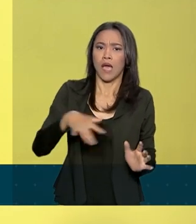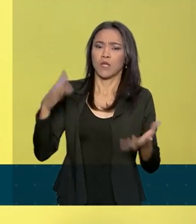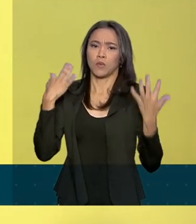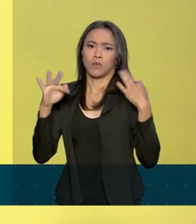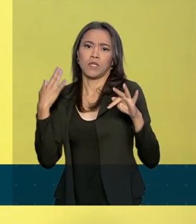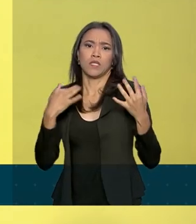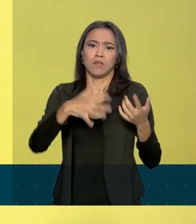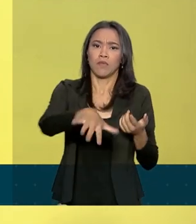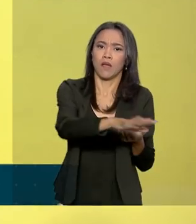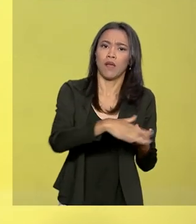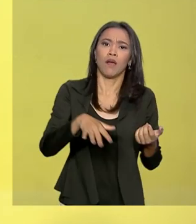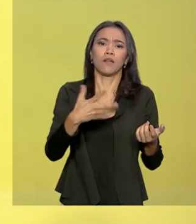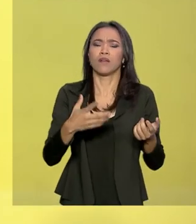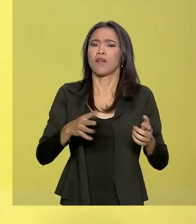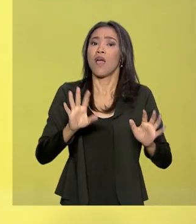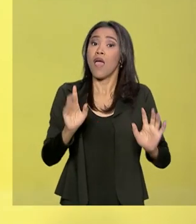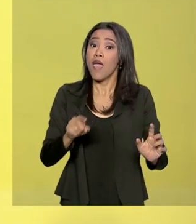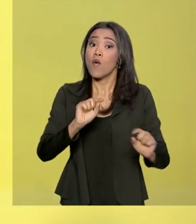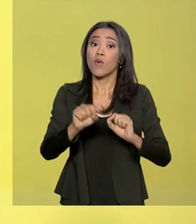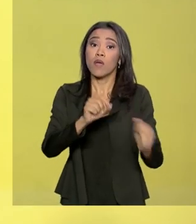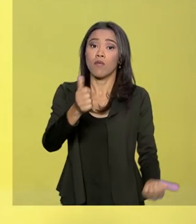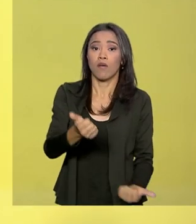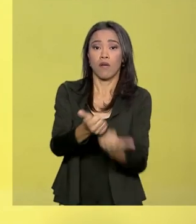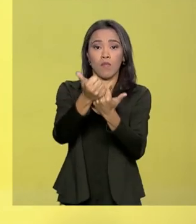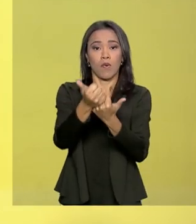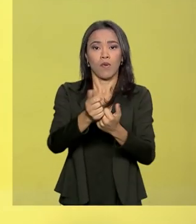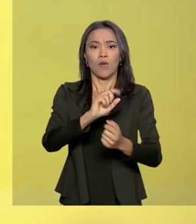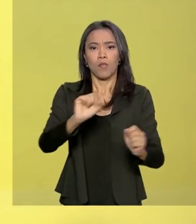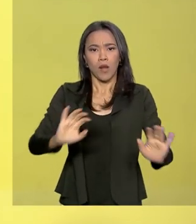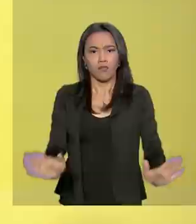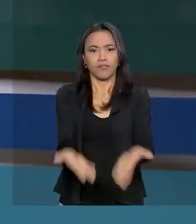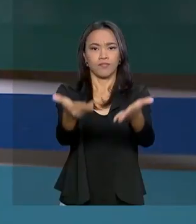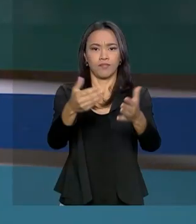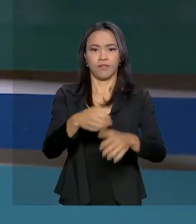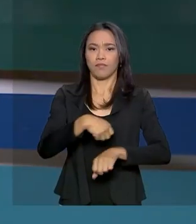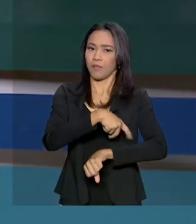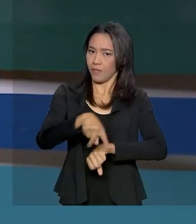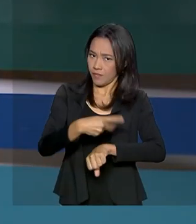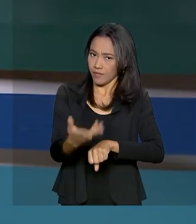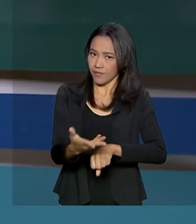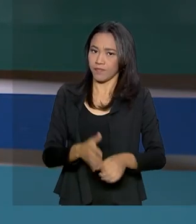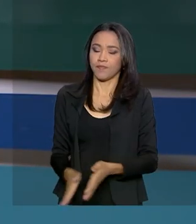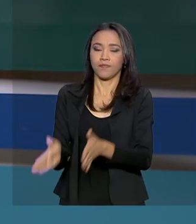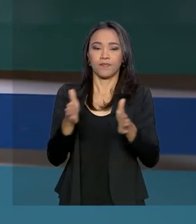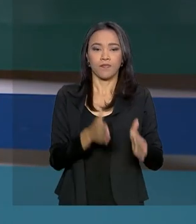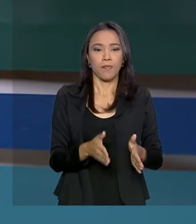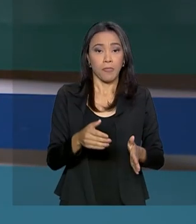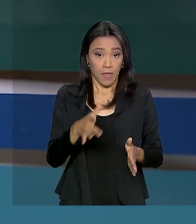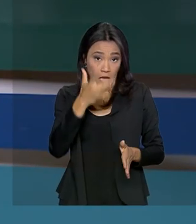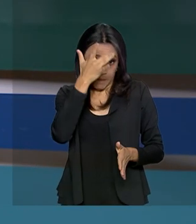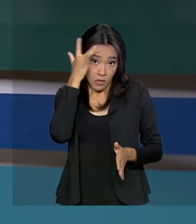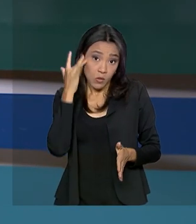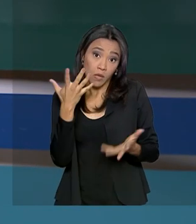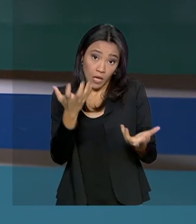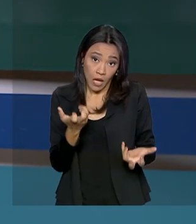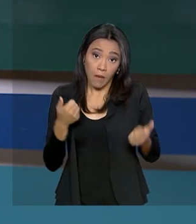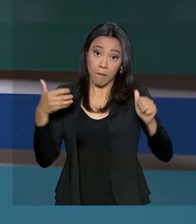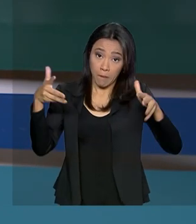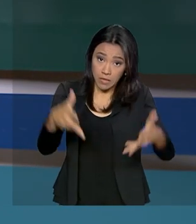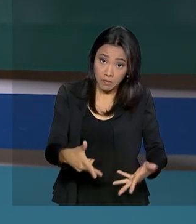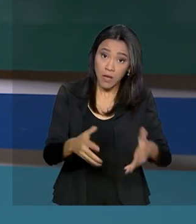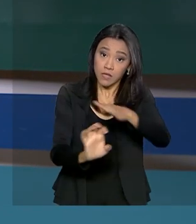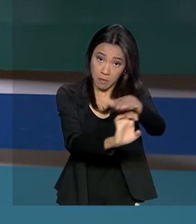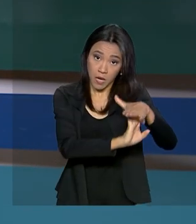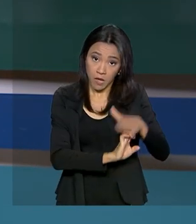e aquecer a nossa economia. É uma promoção para promover o Brasil. O comerciante que quiser participar da Semana do